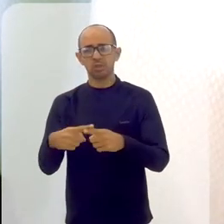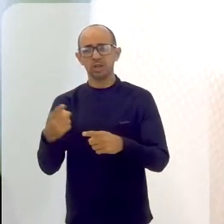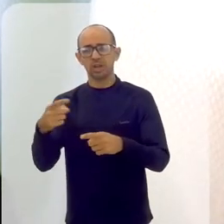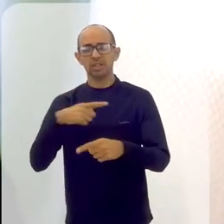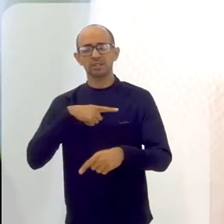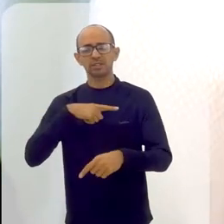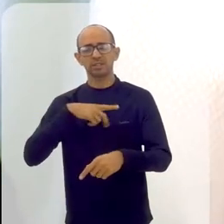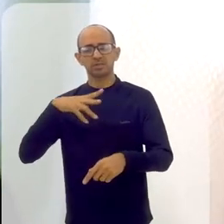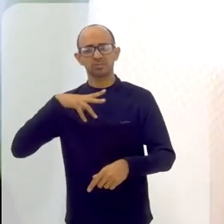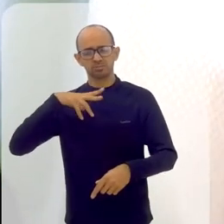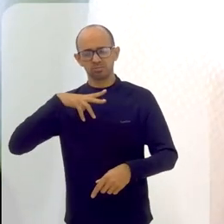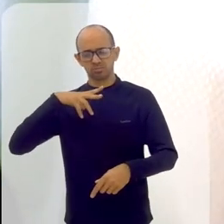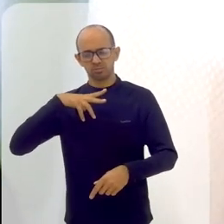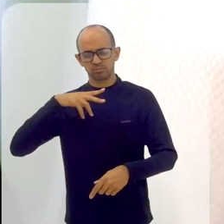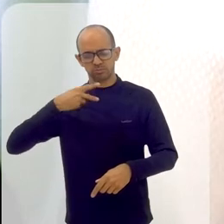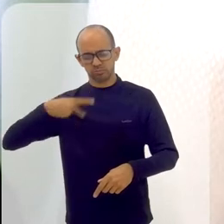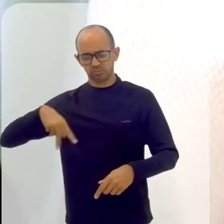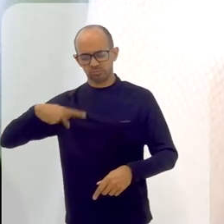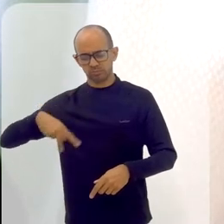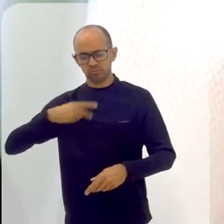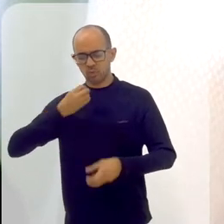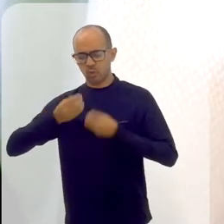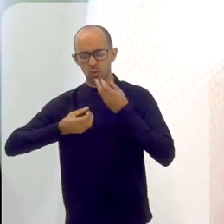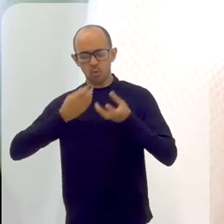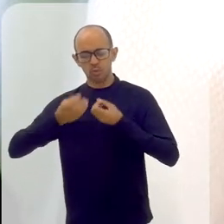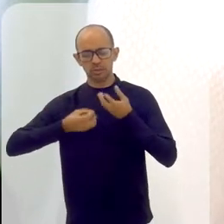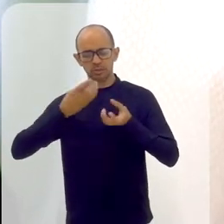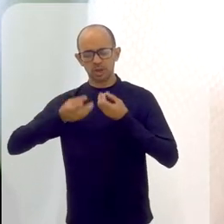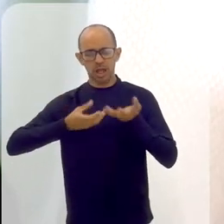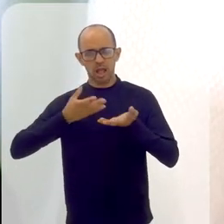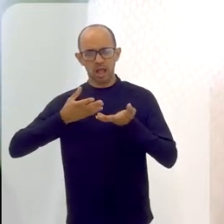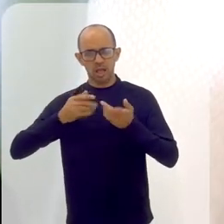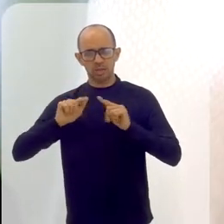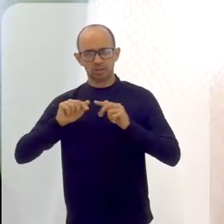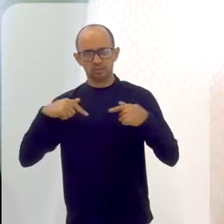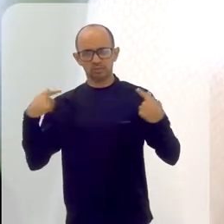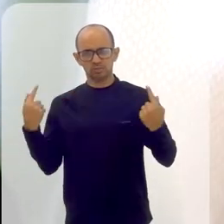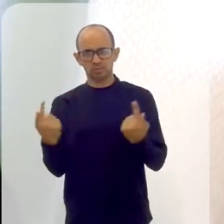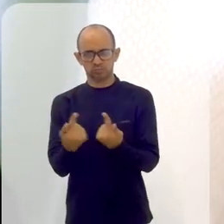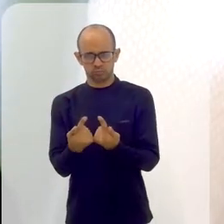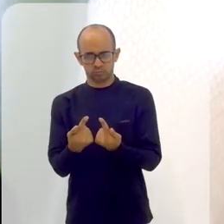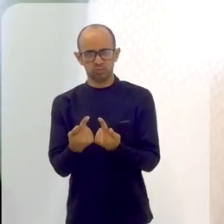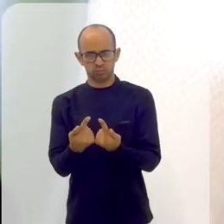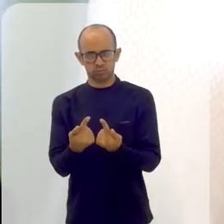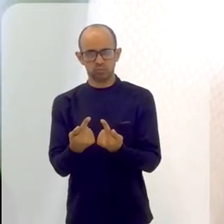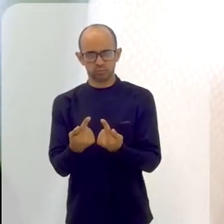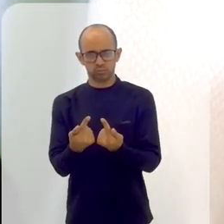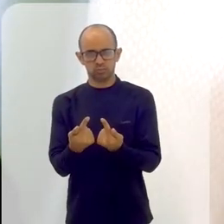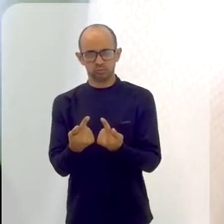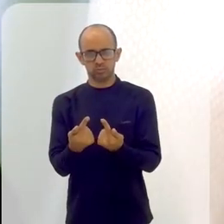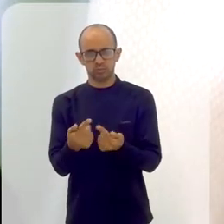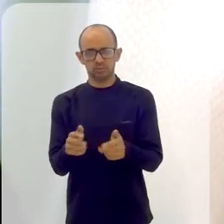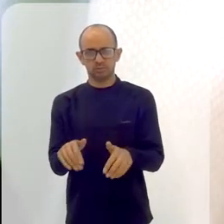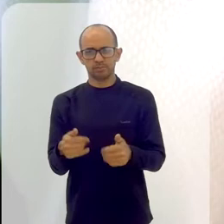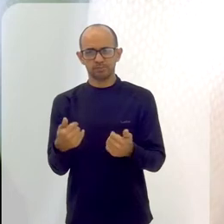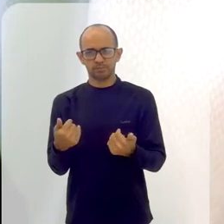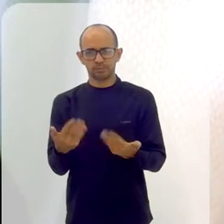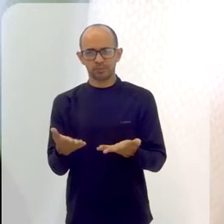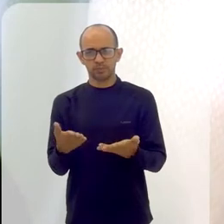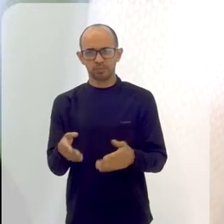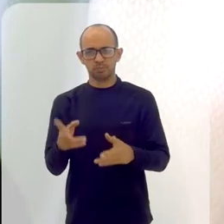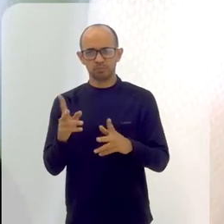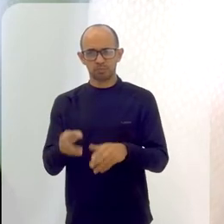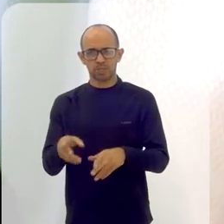as pessoas acabam trazendo as suas próprias questões pessoais para dentro da roda, para dentro do próprio jogo, para dentro dos próprios exercícios, né?